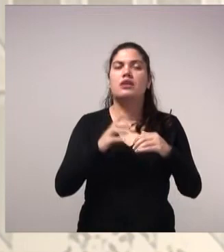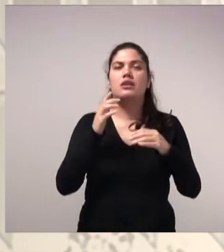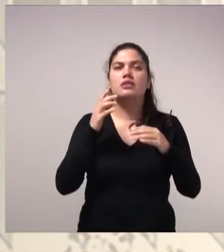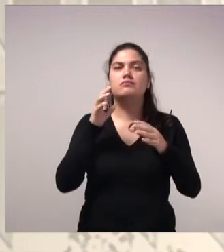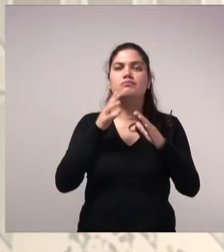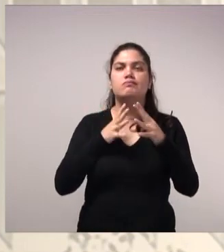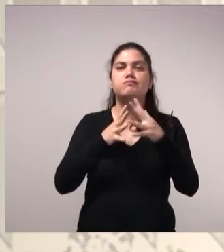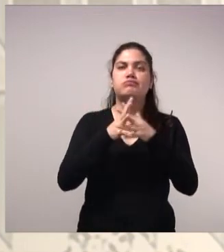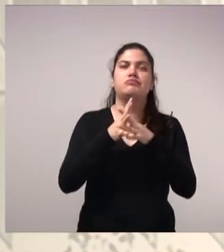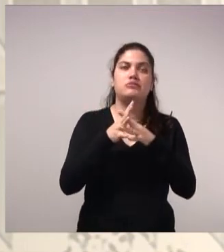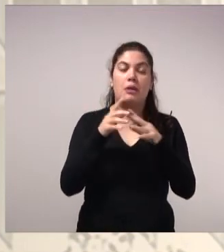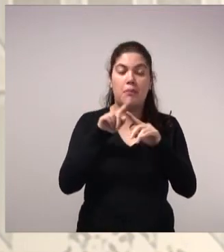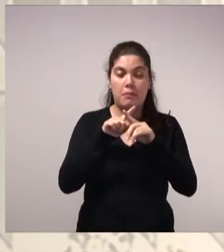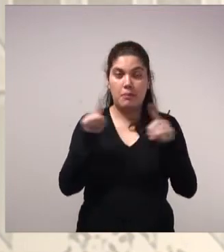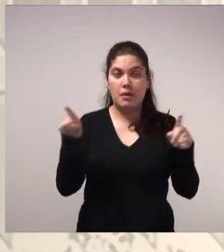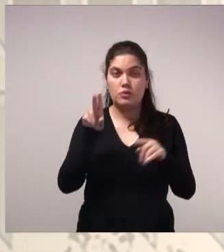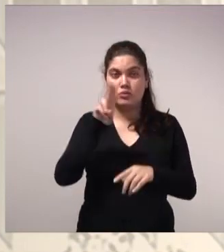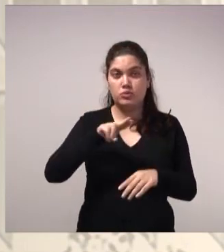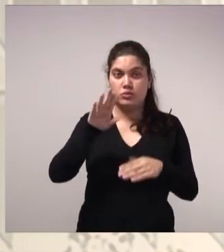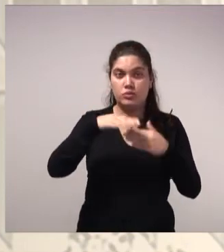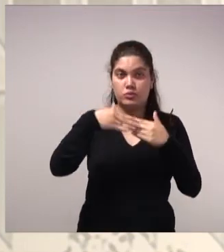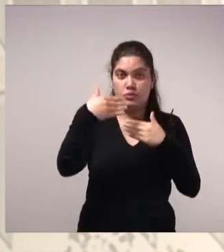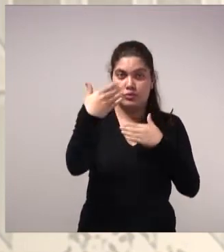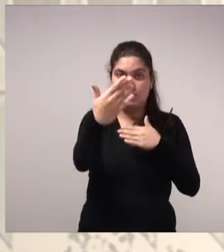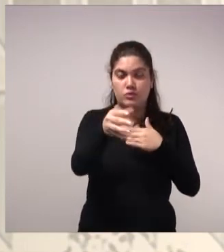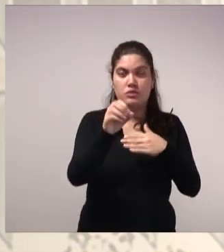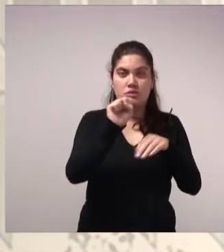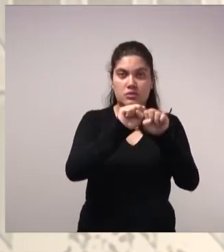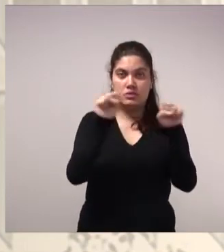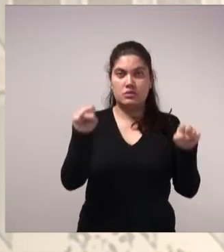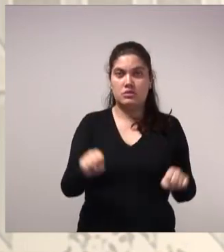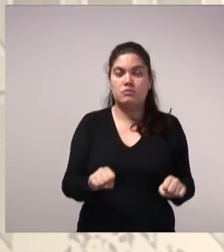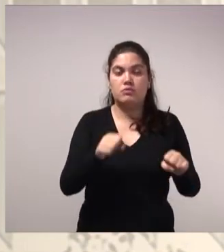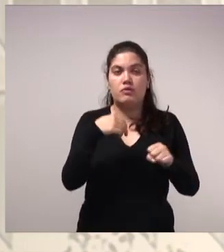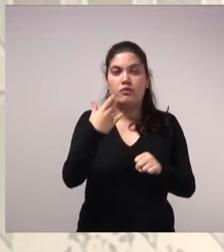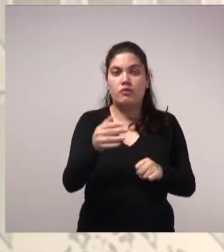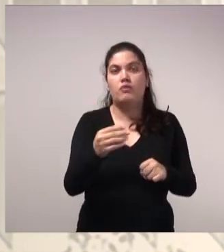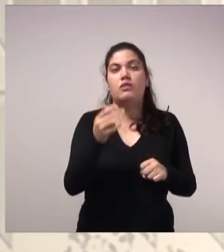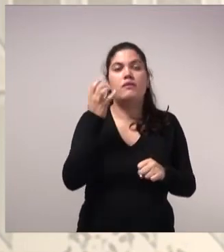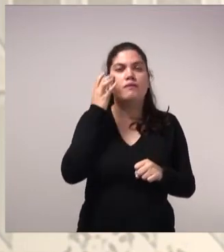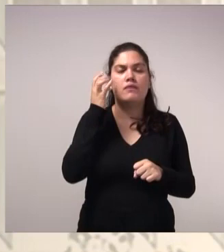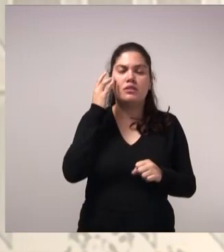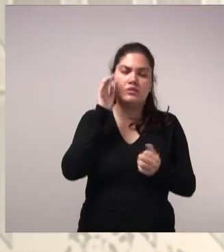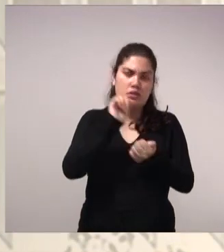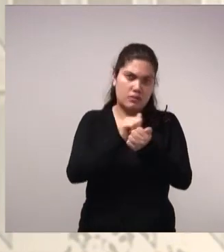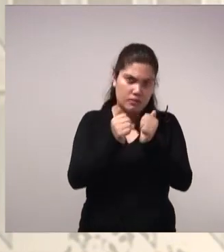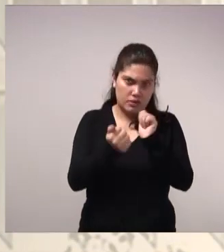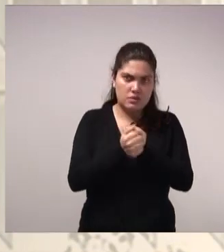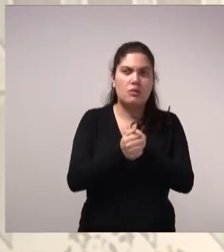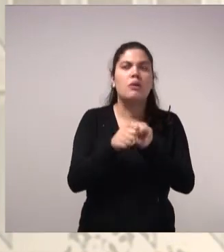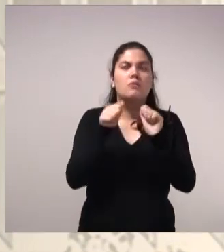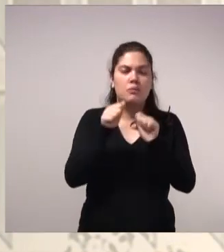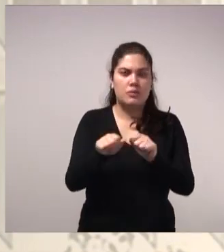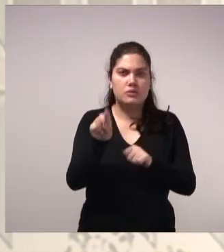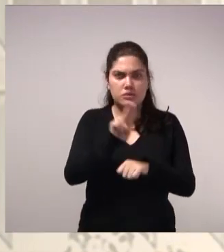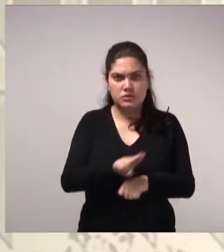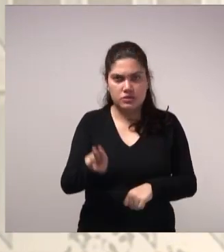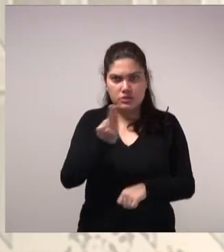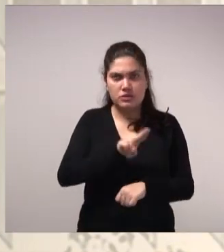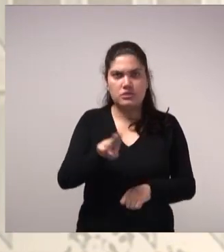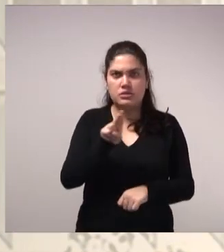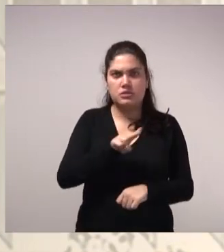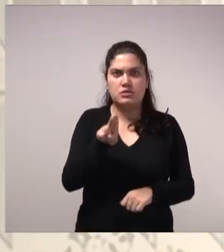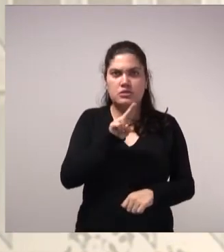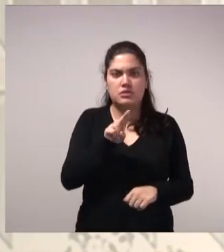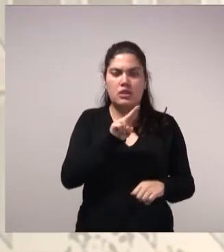Mas, os usos externos, um sistema isolado de fácil adaptação, pode estar utilizando uma cisterna de